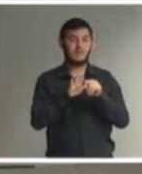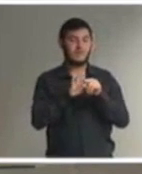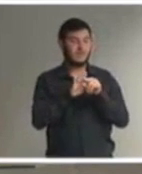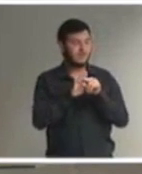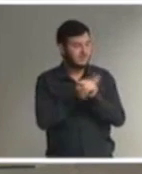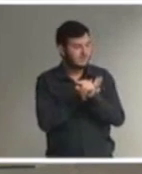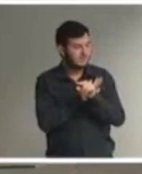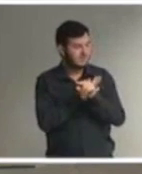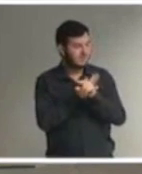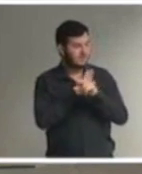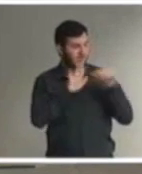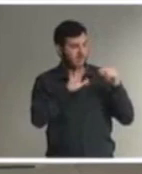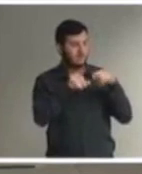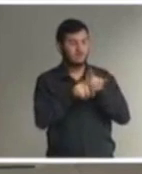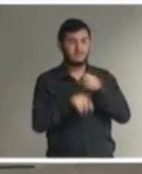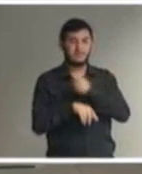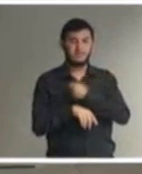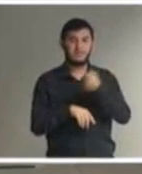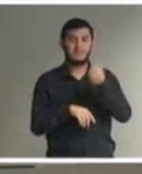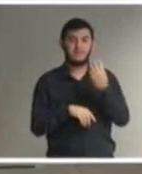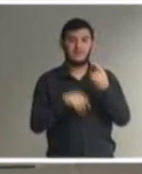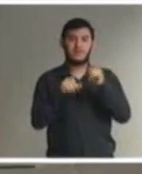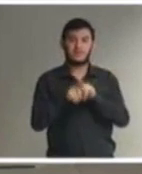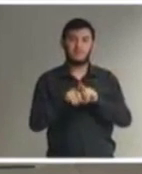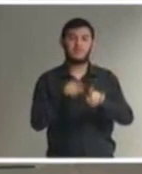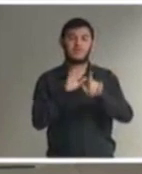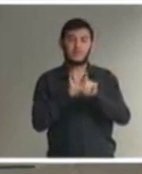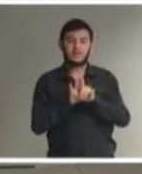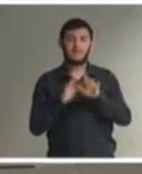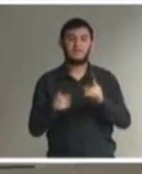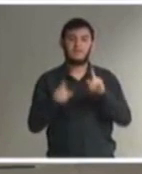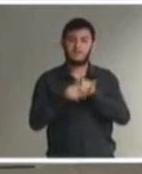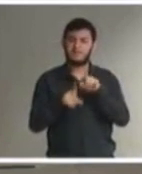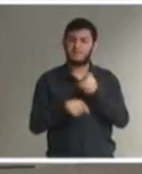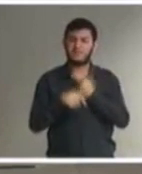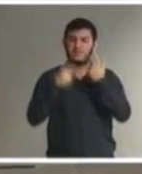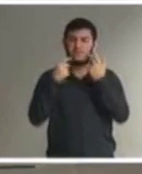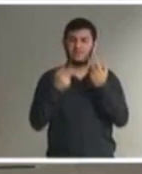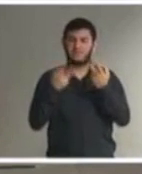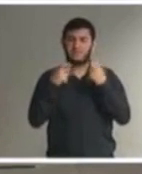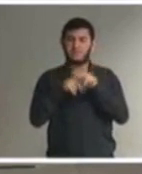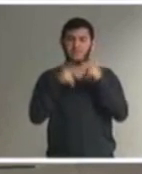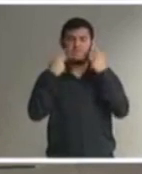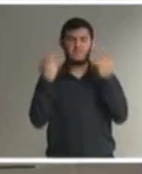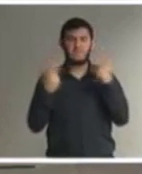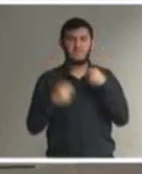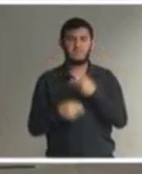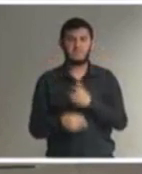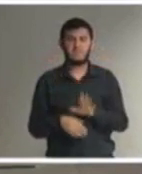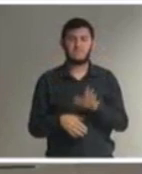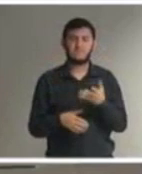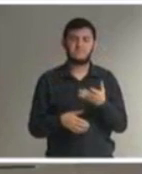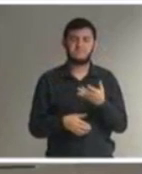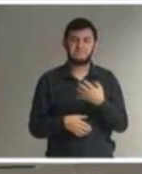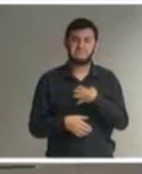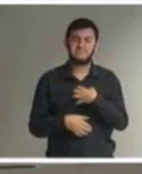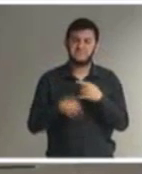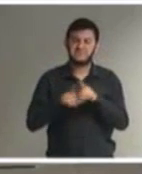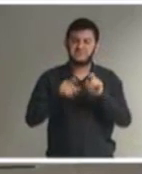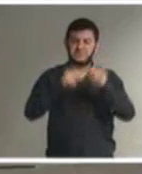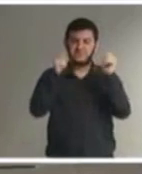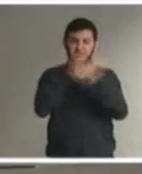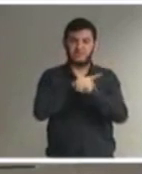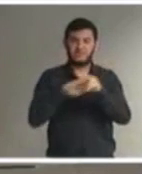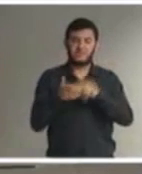13.146 de 2015 porque é muito comum ainda ver essa dificuldade de se